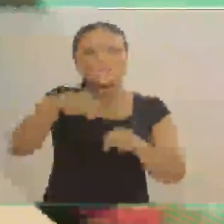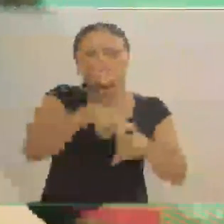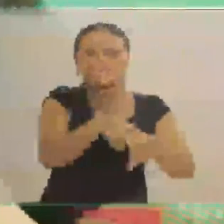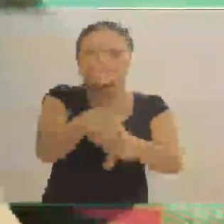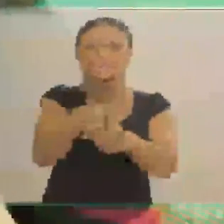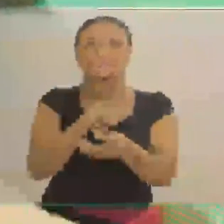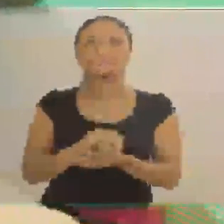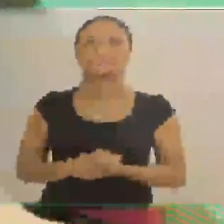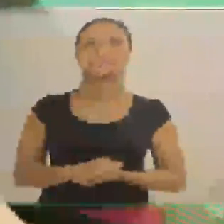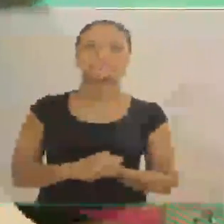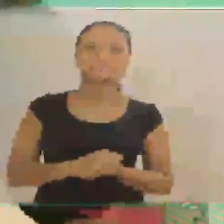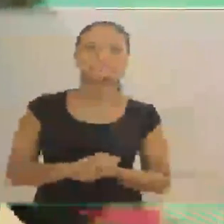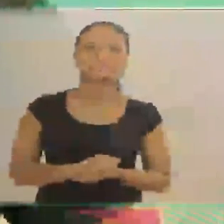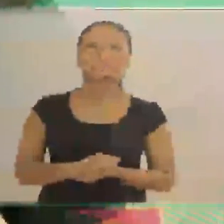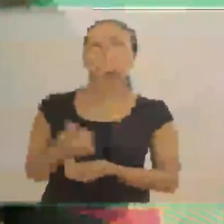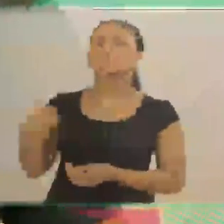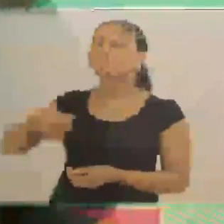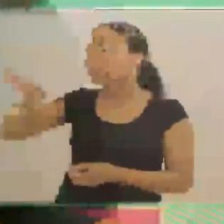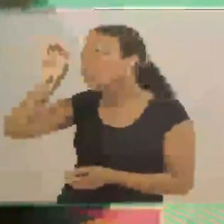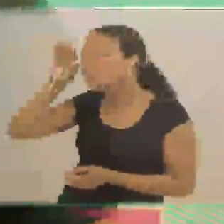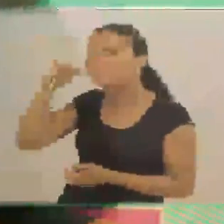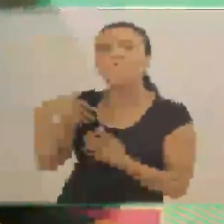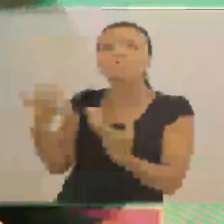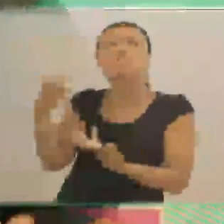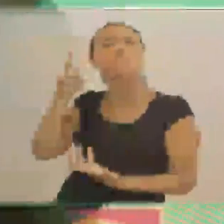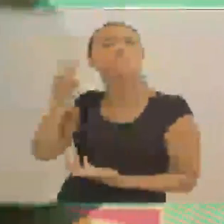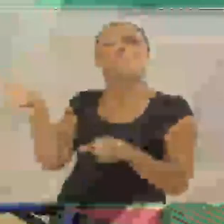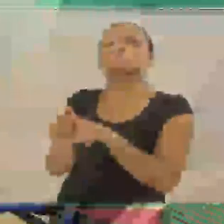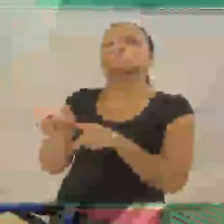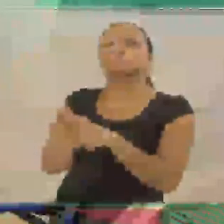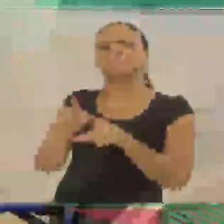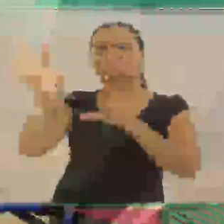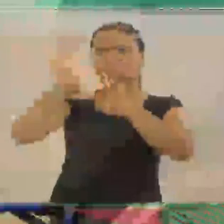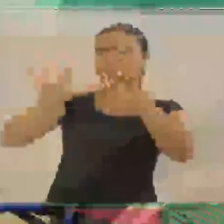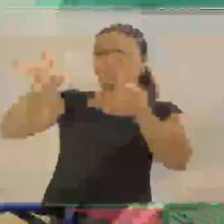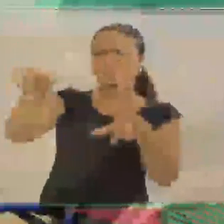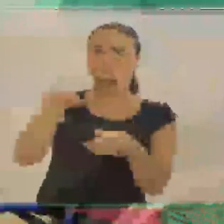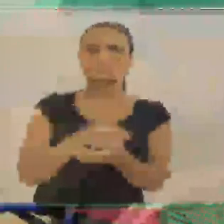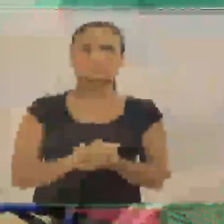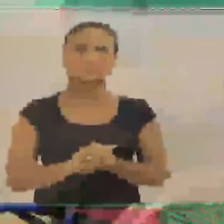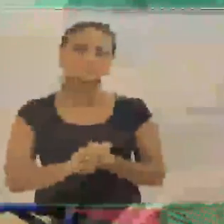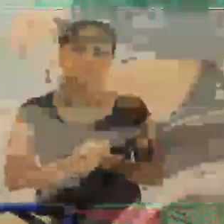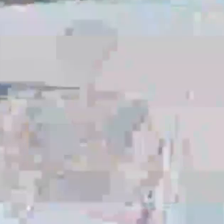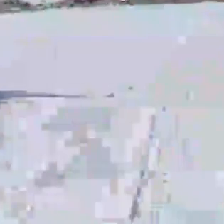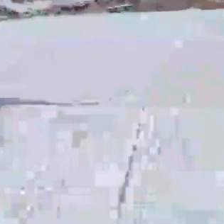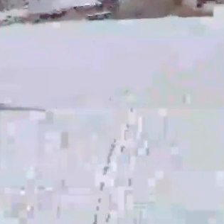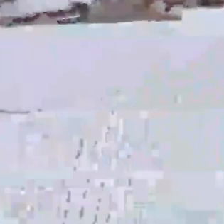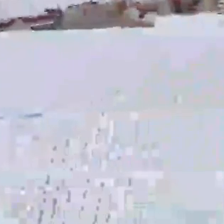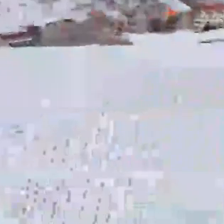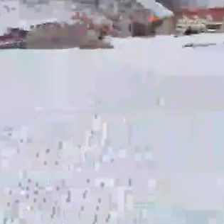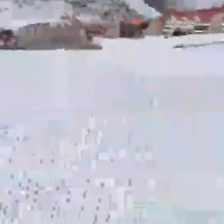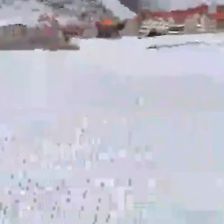umas correias e ela é montada em cima de um esqui. Olha. Eu tô muito curiosa. Eu quero ver também umas imagens.